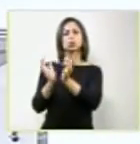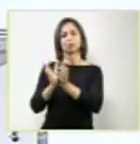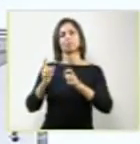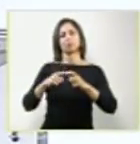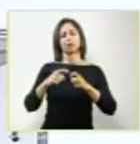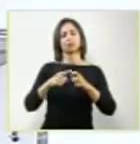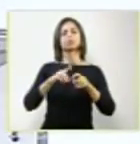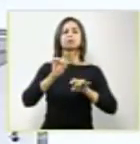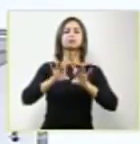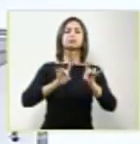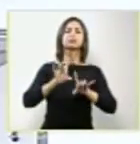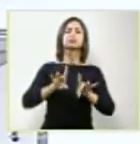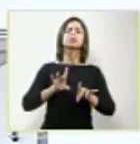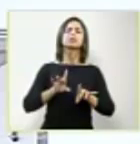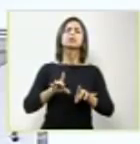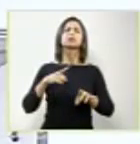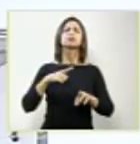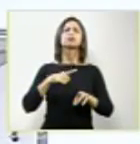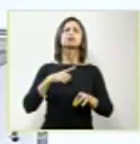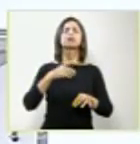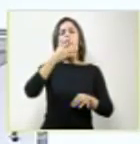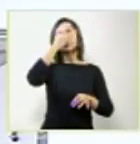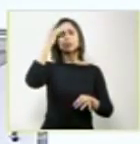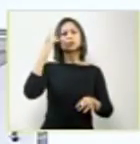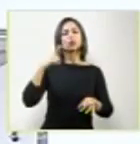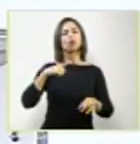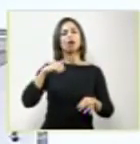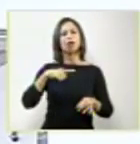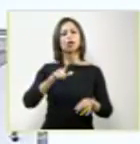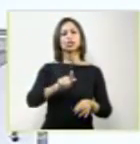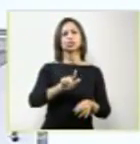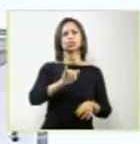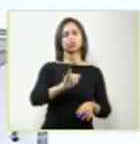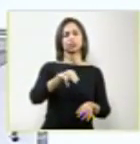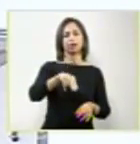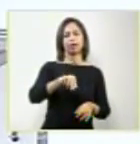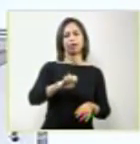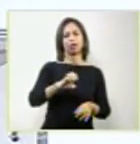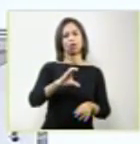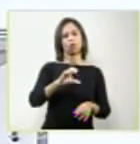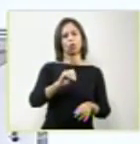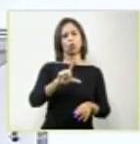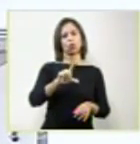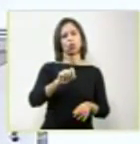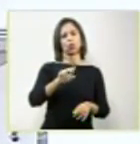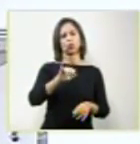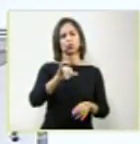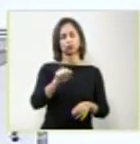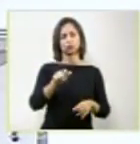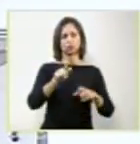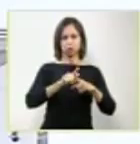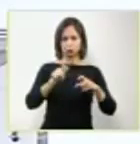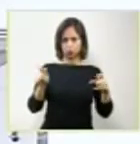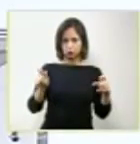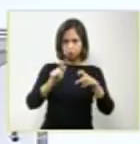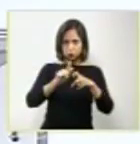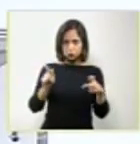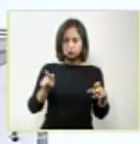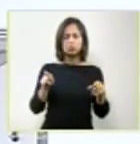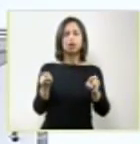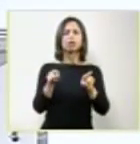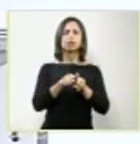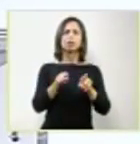aqueles que lidam com a ginecologia e obstetrícia. E entendemos que muito mais do que